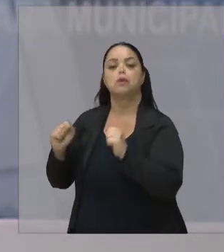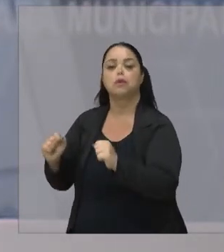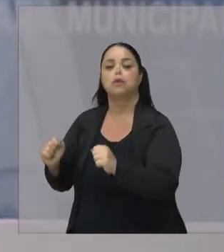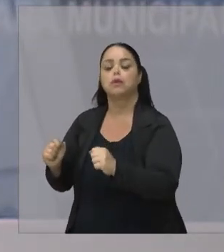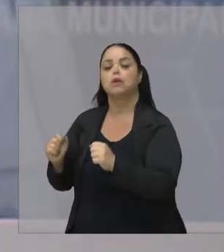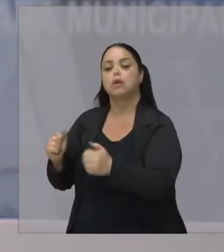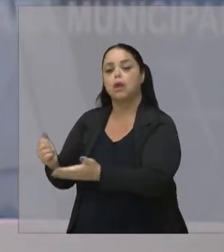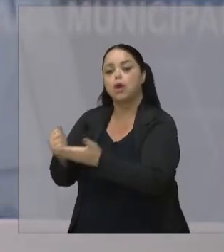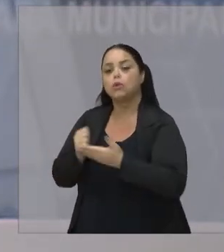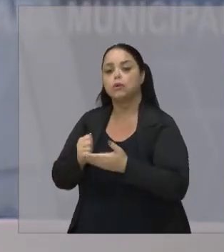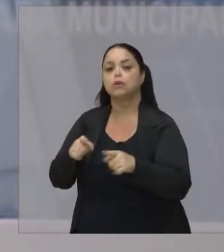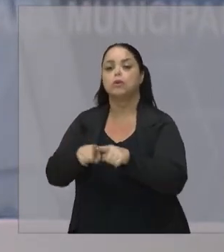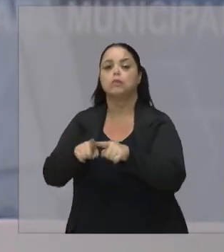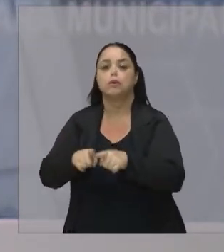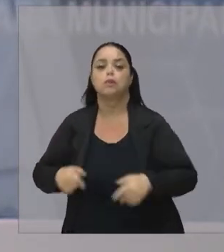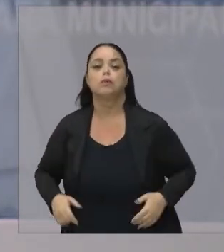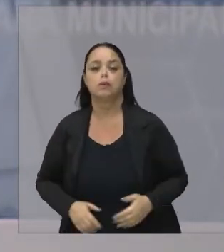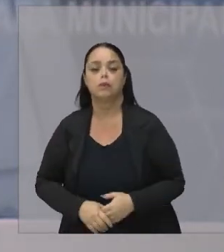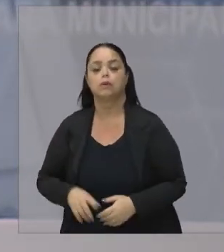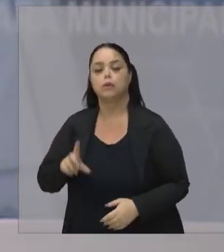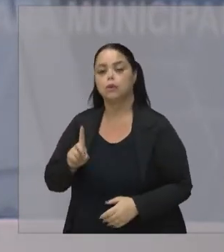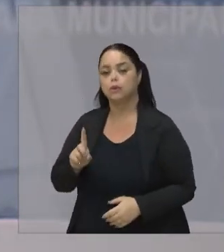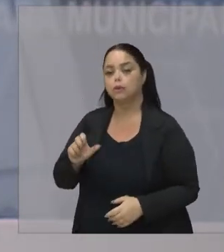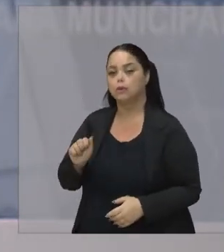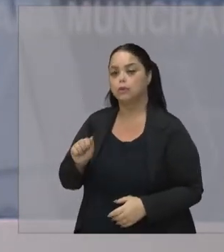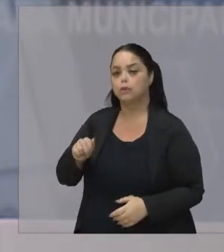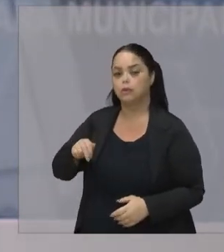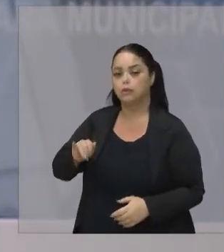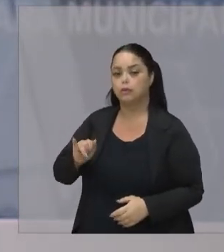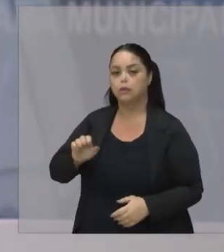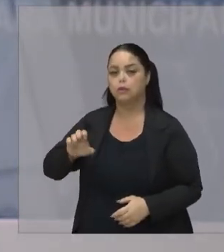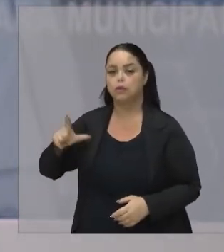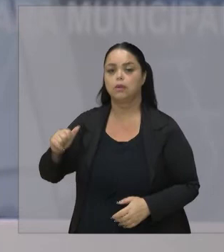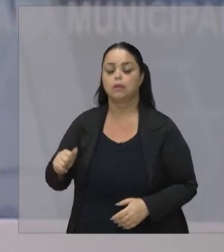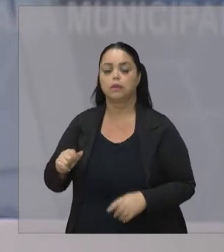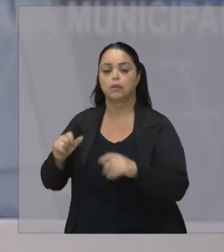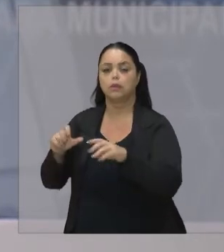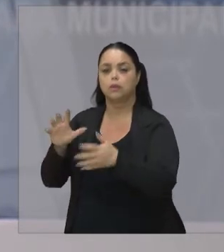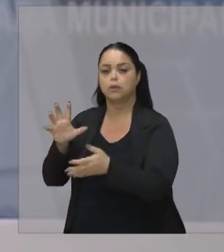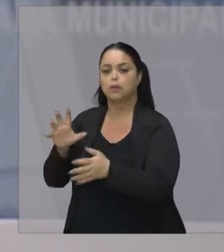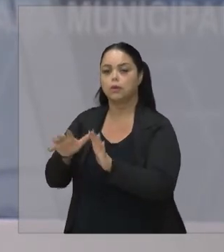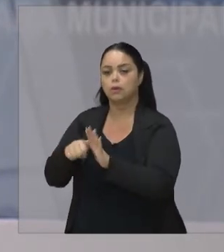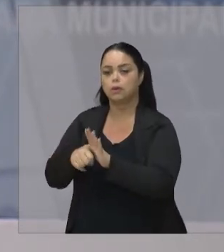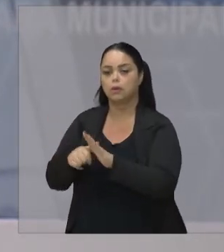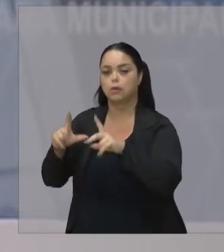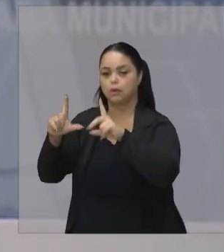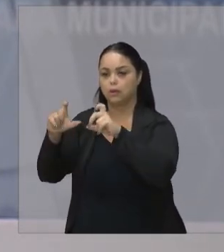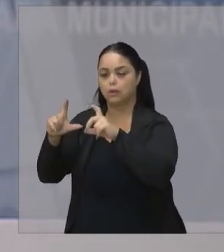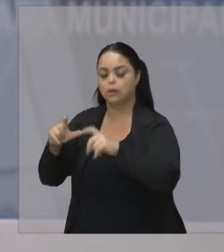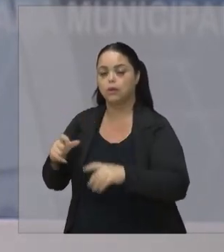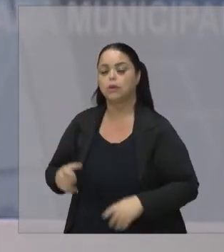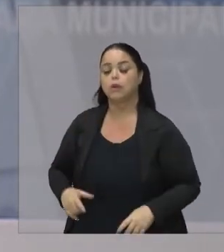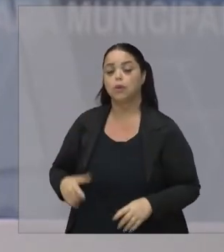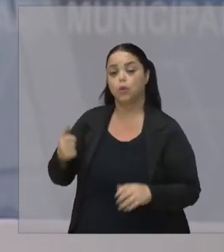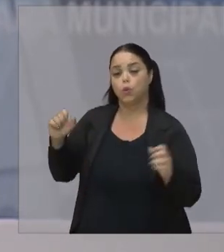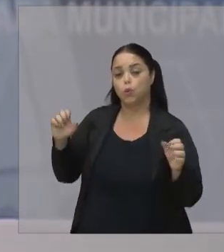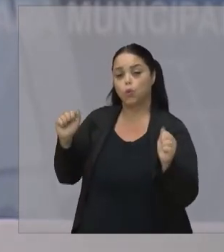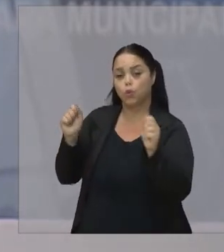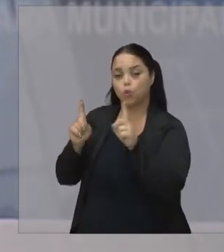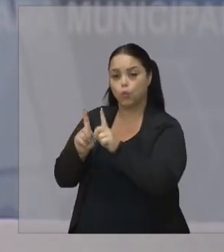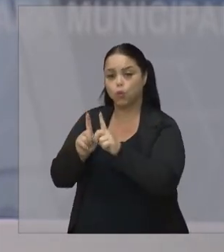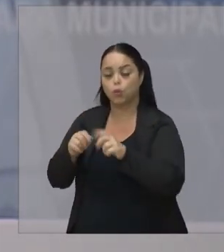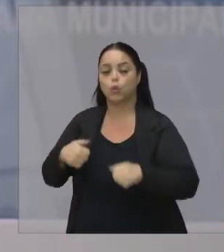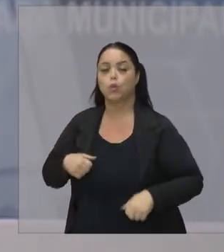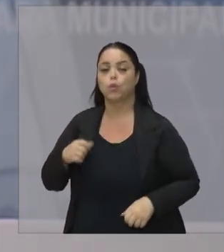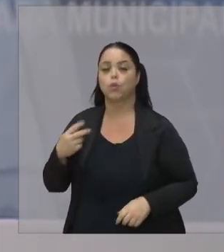Então Daniel O Daniel Essa semana Eu roubei uma foto Lá que eu tirei Com o Daniel Em 2013 Eu encontrei o